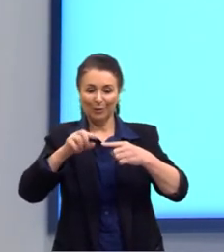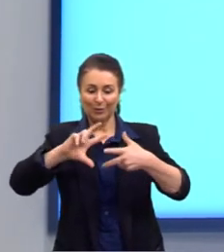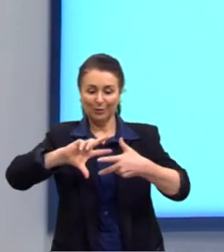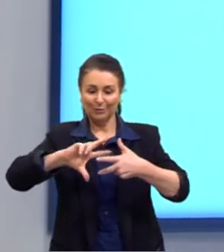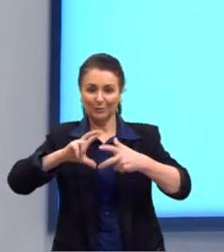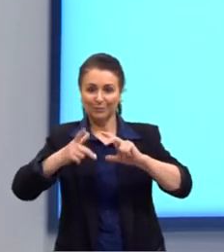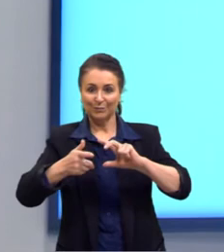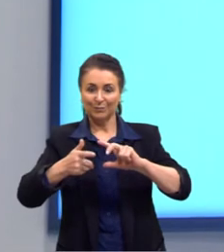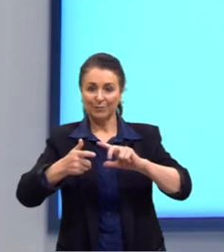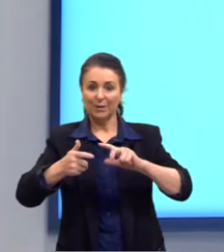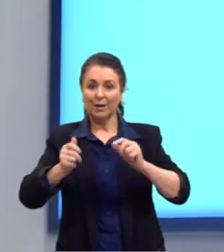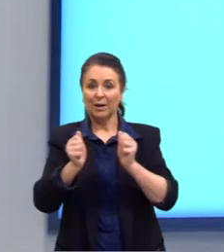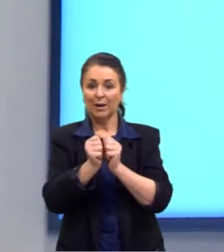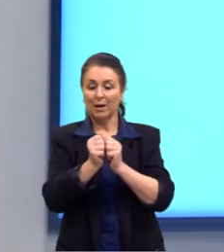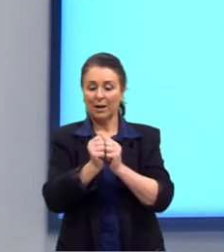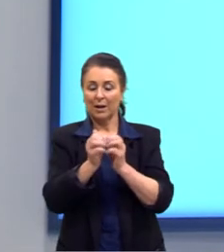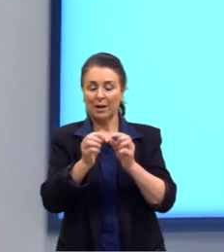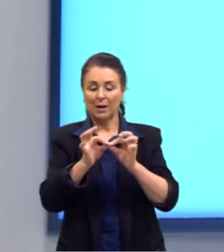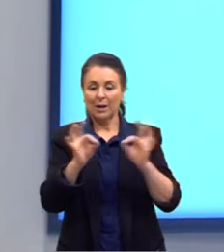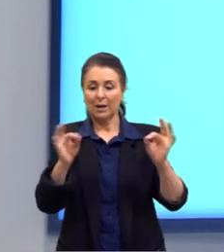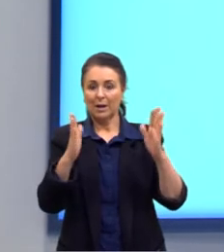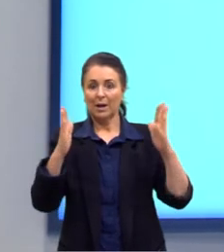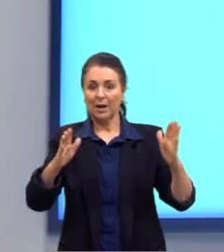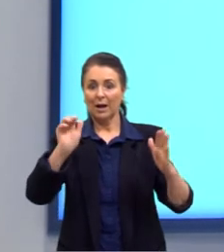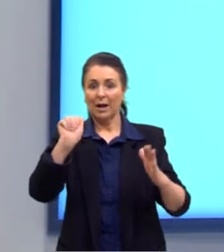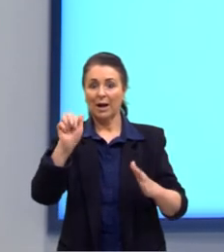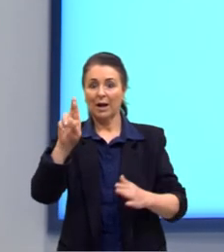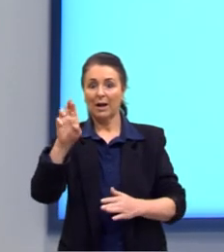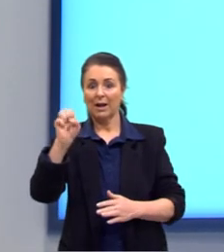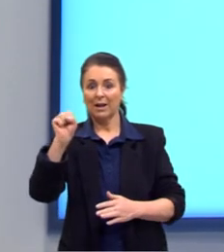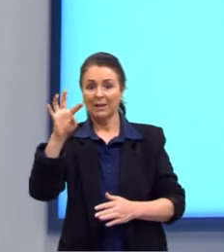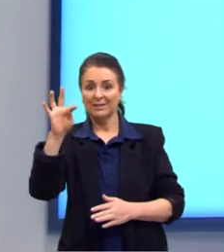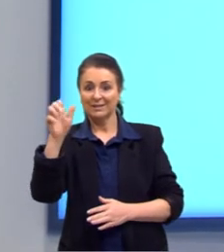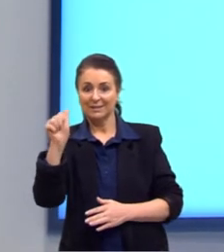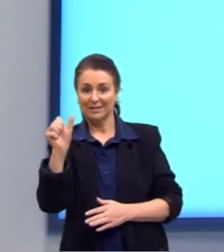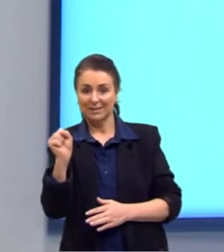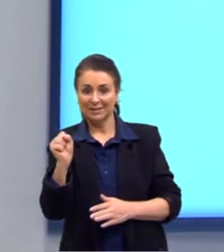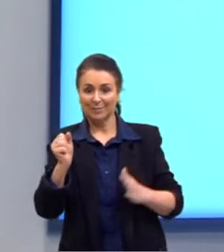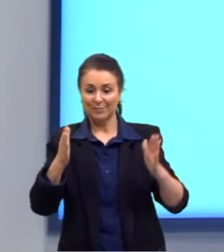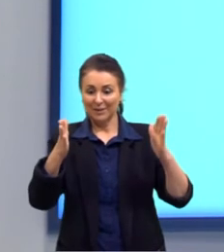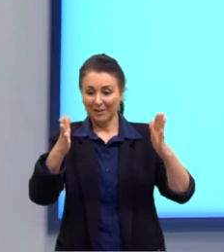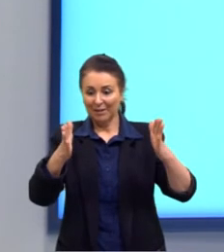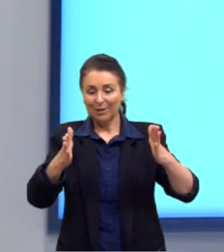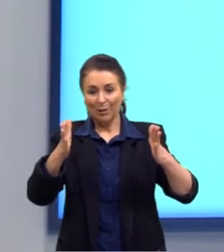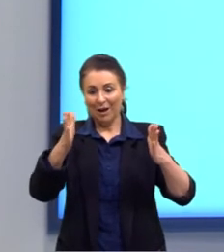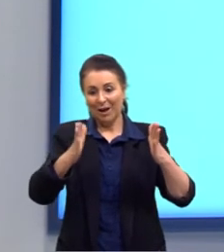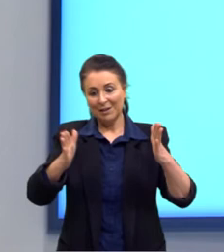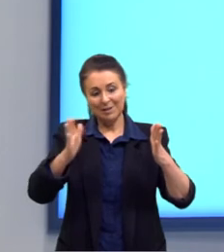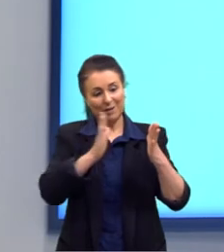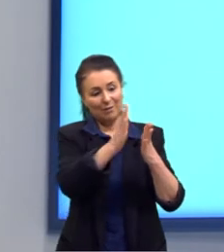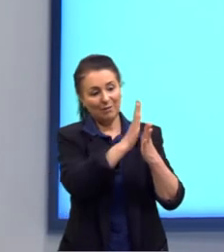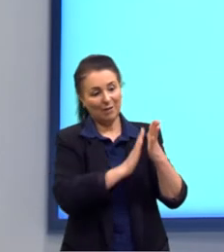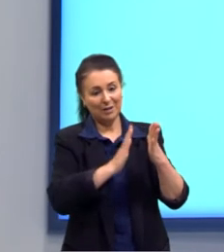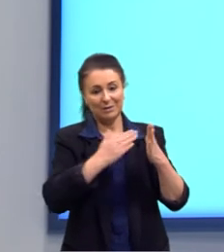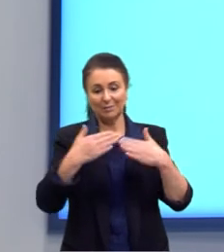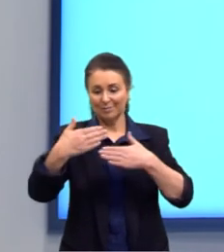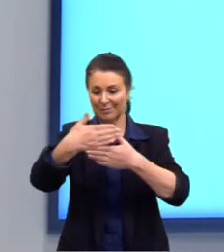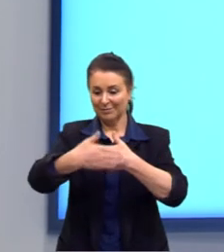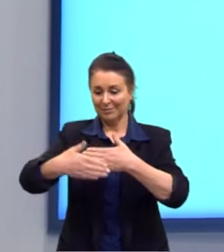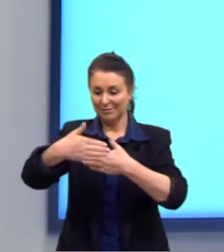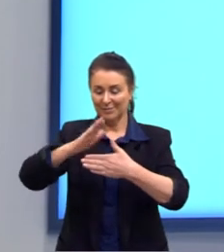Arestas seriam os segmentos de reta que formam ali as faces. E a face seria, né,